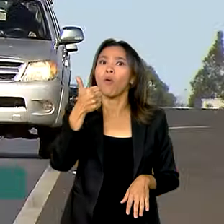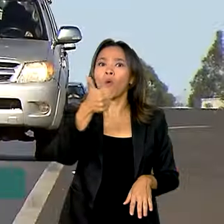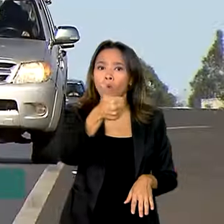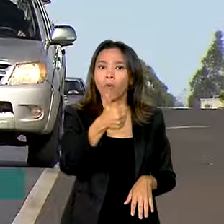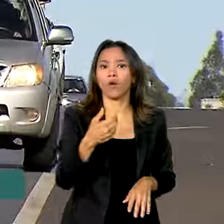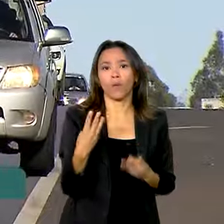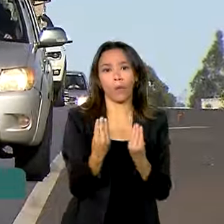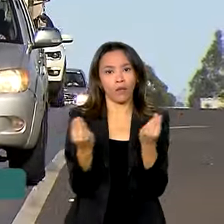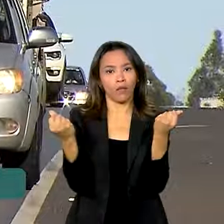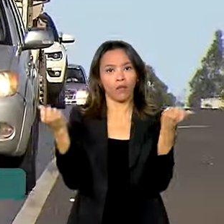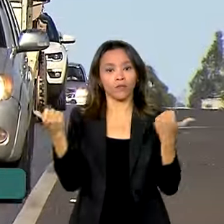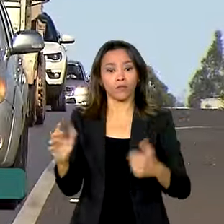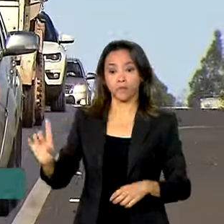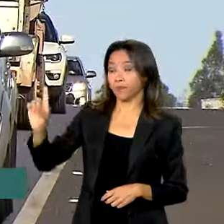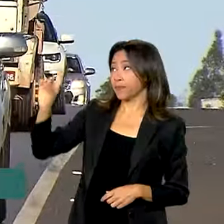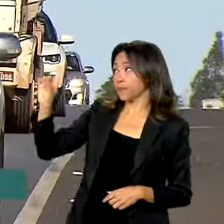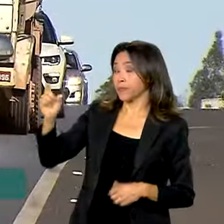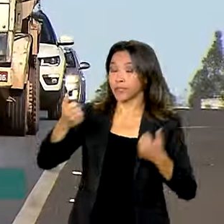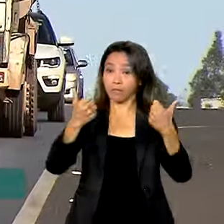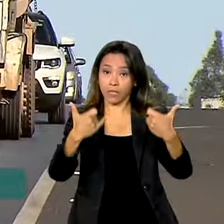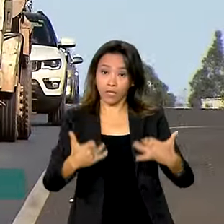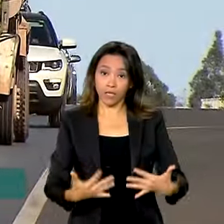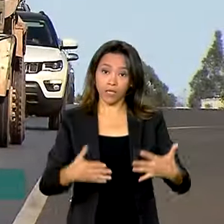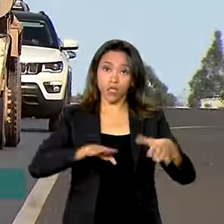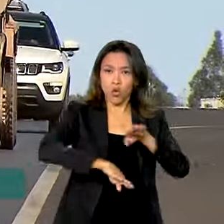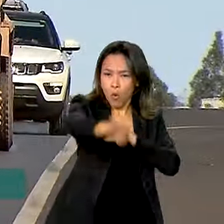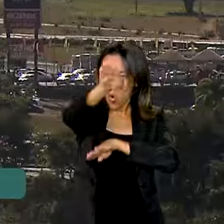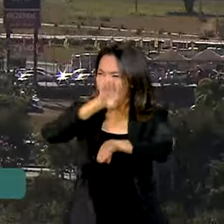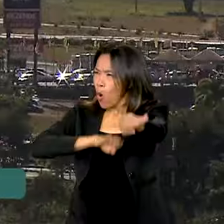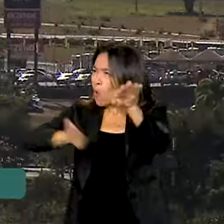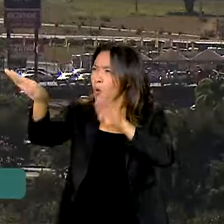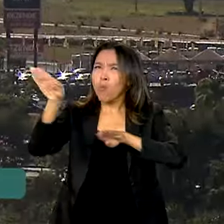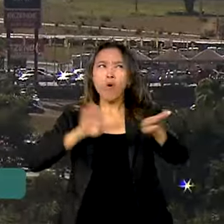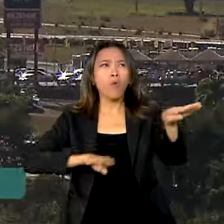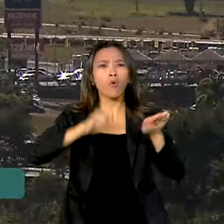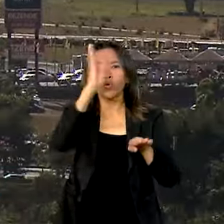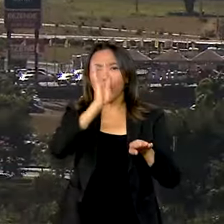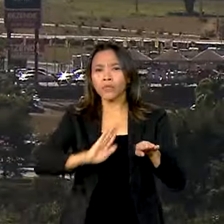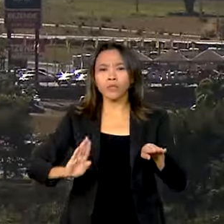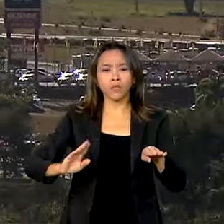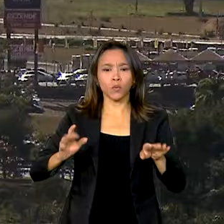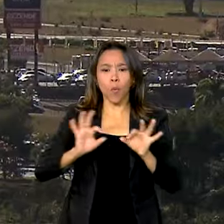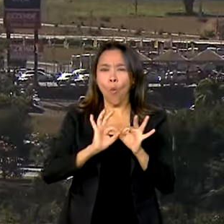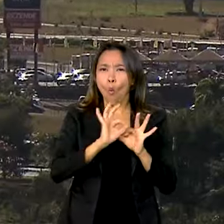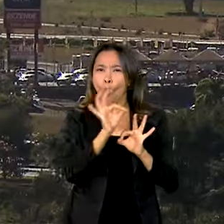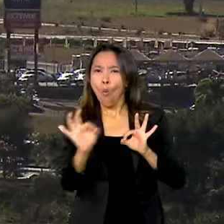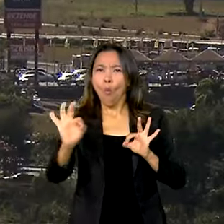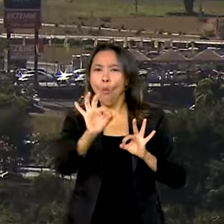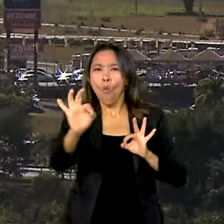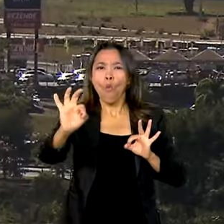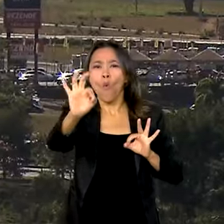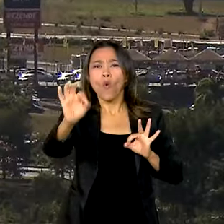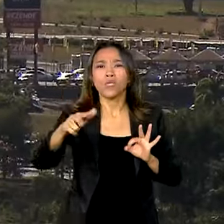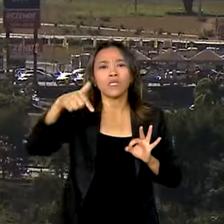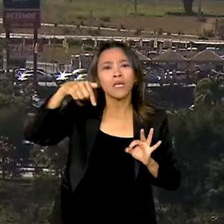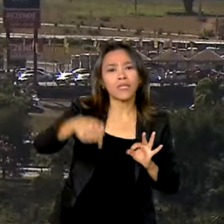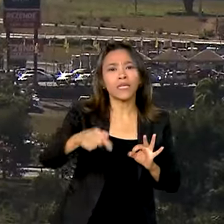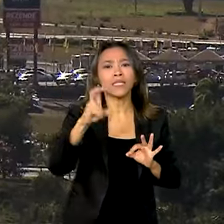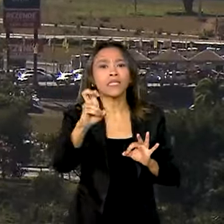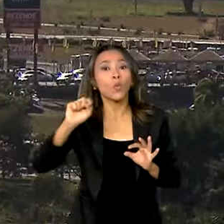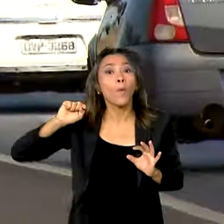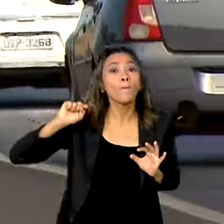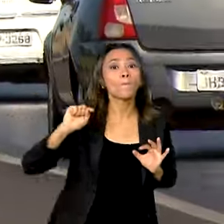A malha rodoviária federal brasileira tem uma extensão de mais de 75 mil